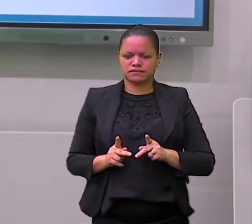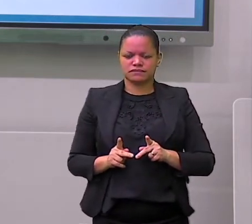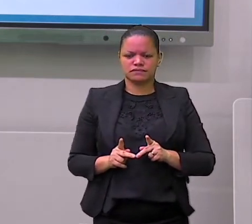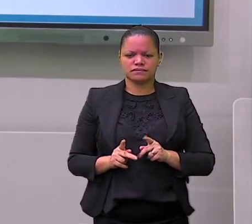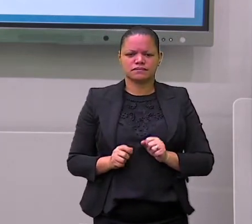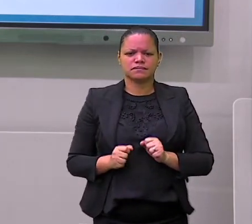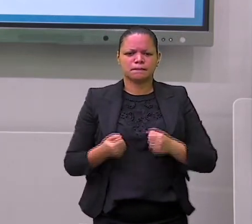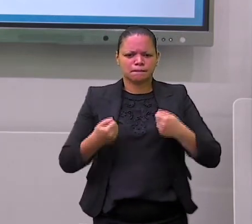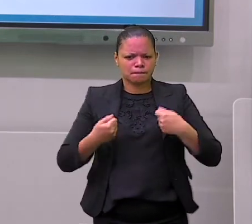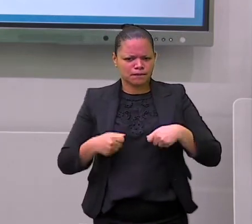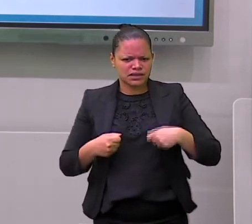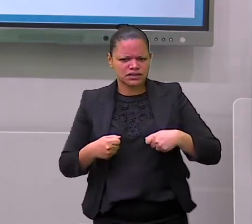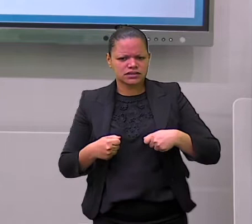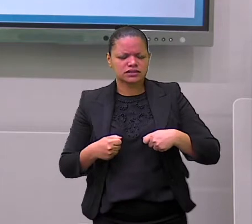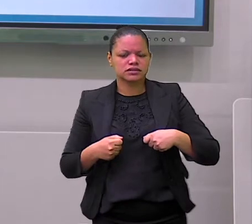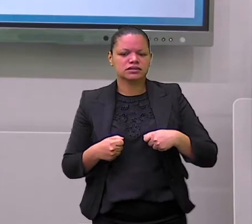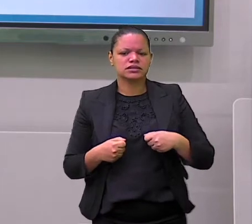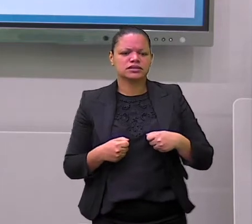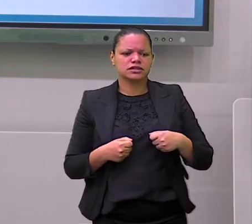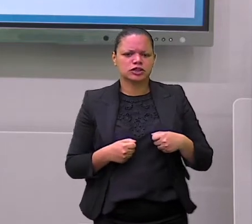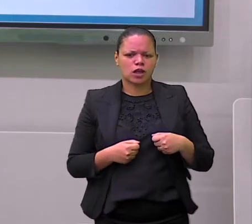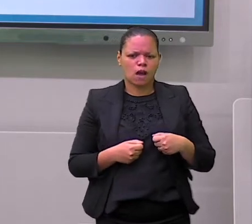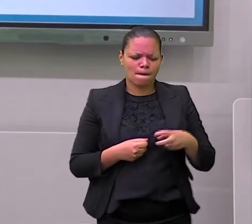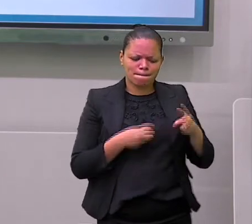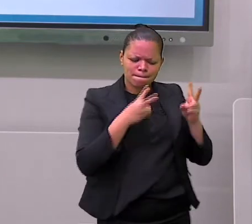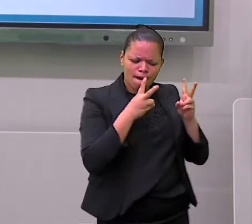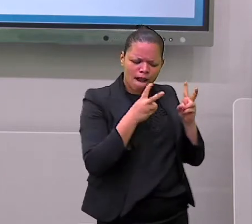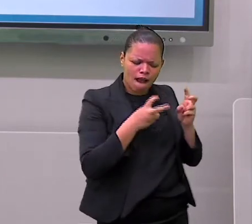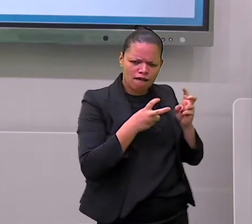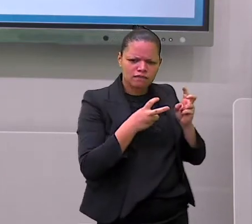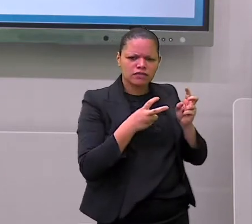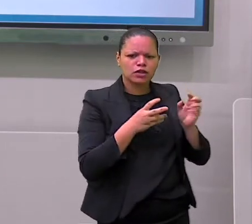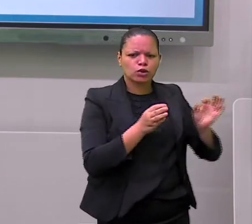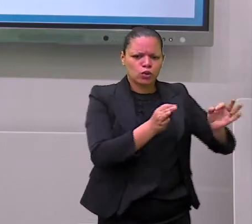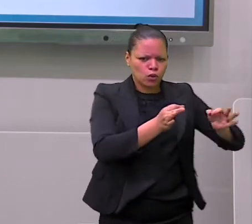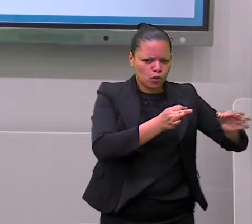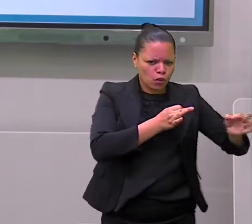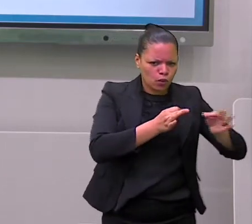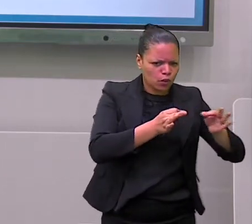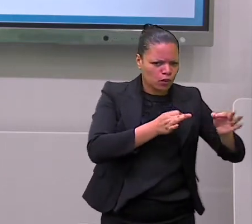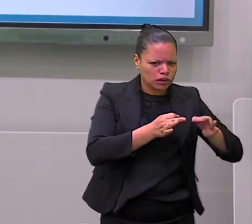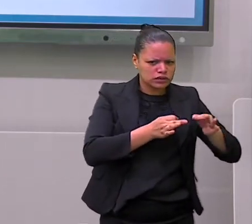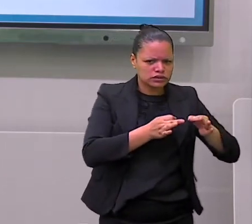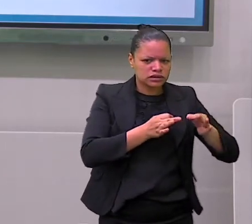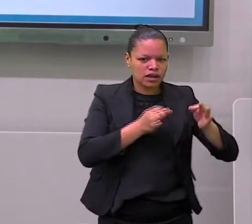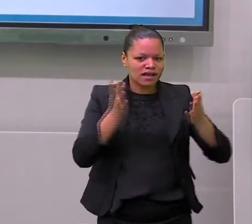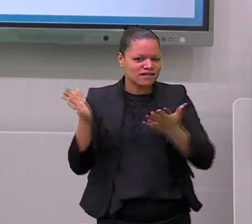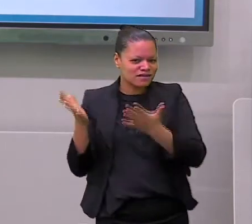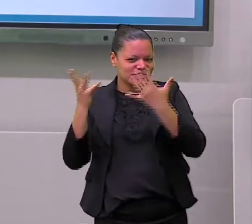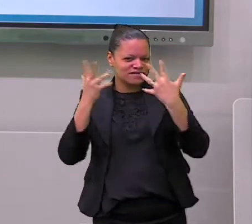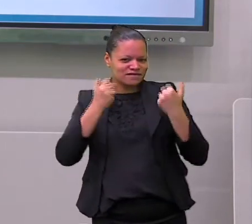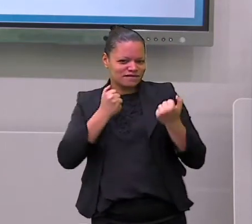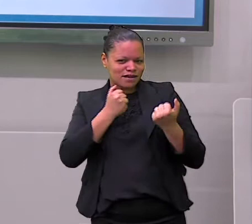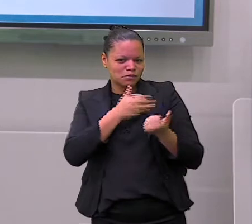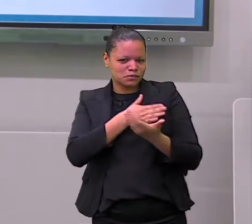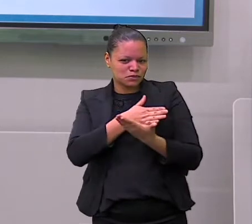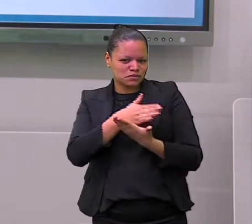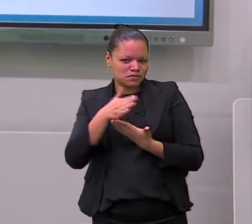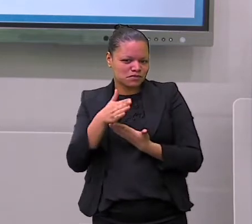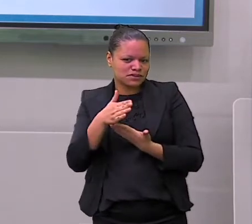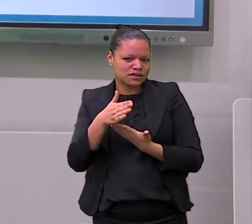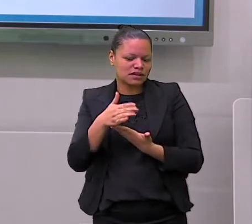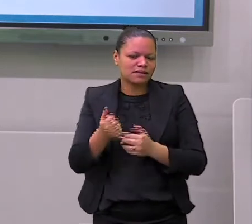faça todas as recomendações. Escolha o seu cantinho e vem comigo que a aula vai começar.